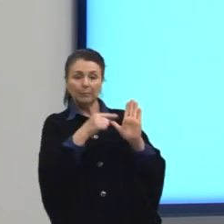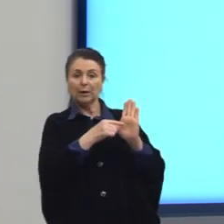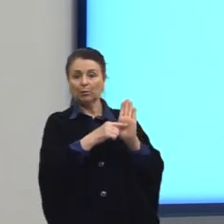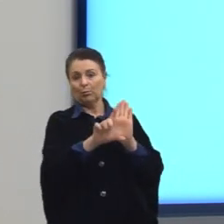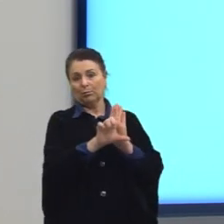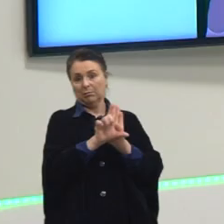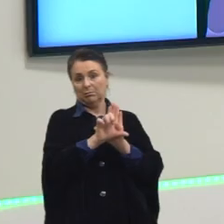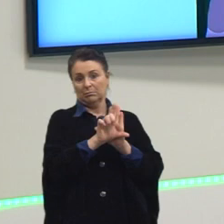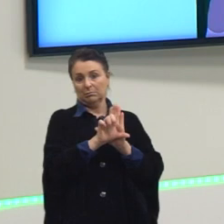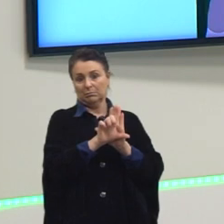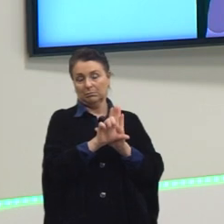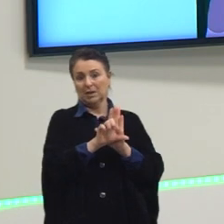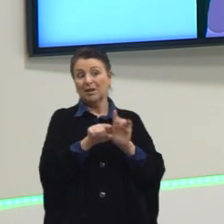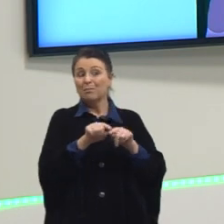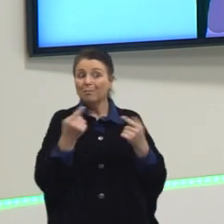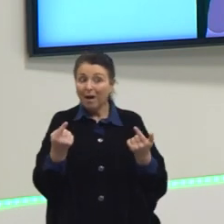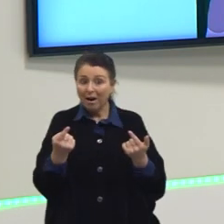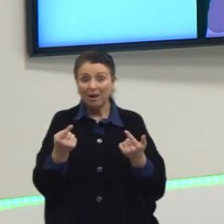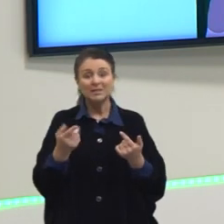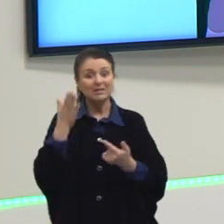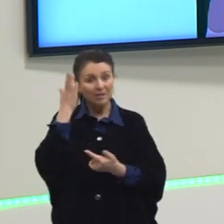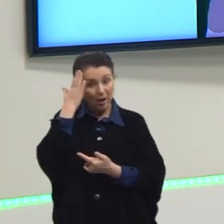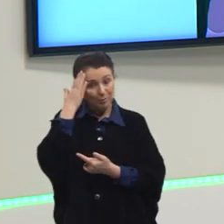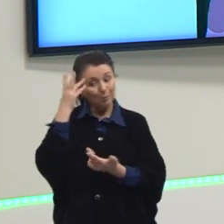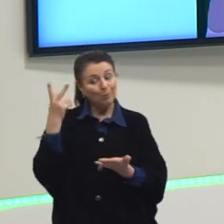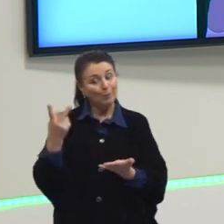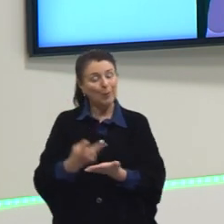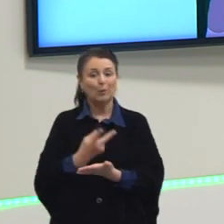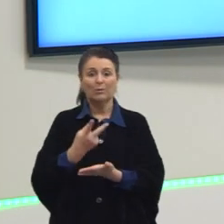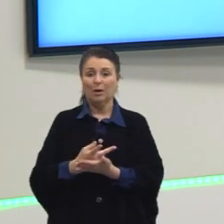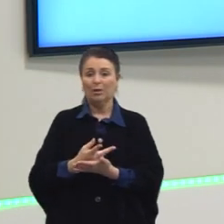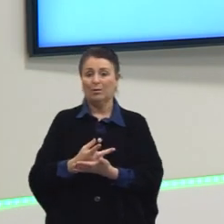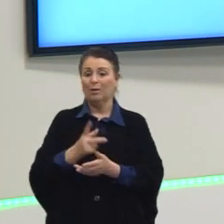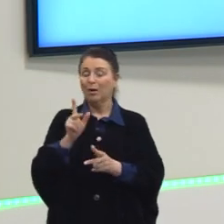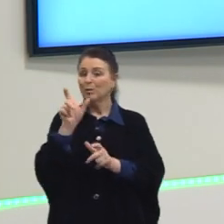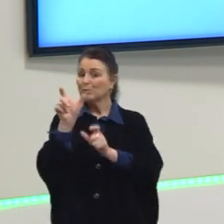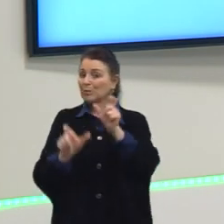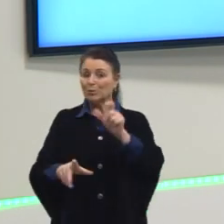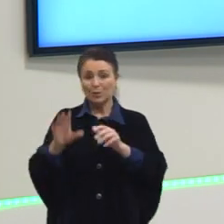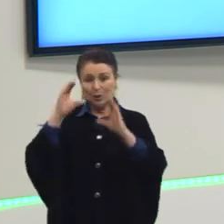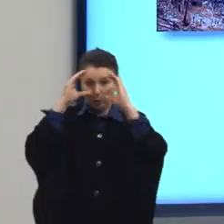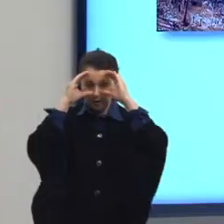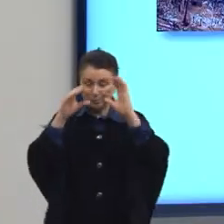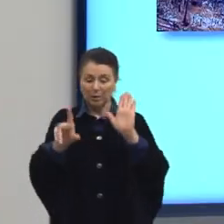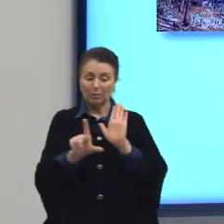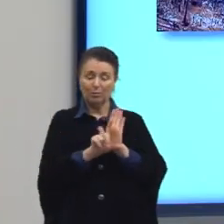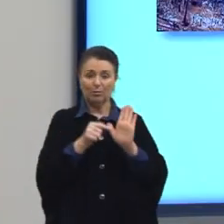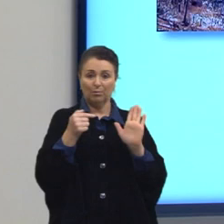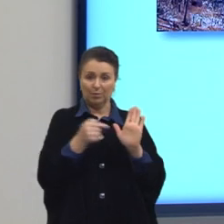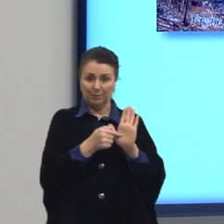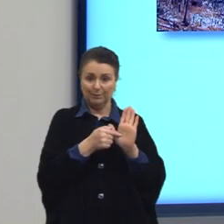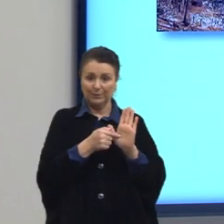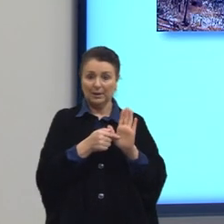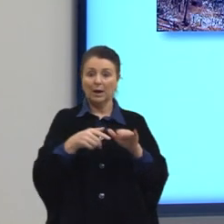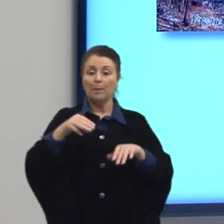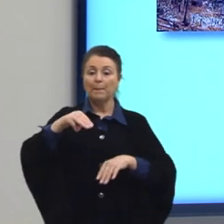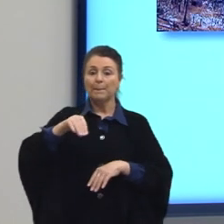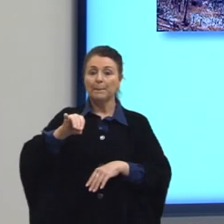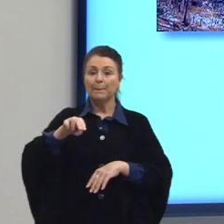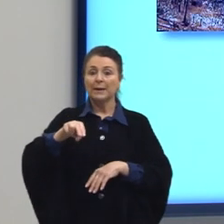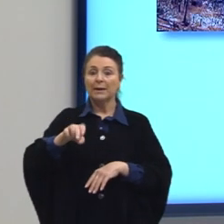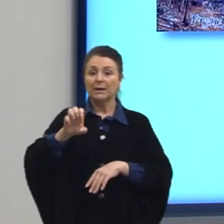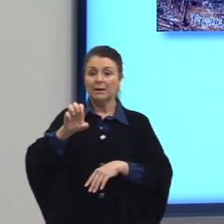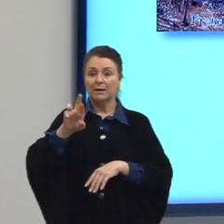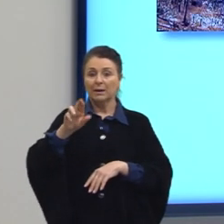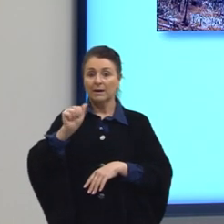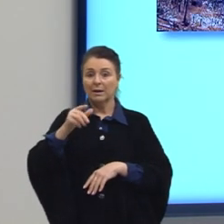acontece muitas vezes, né? A mineração é